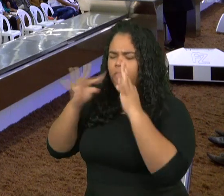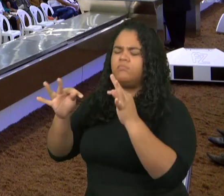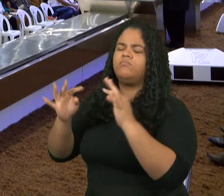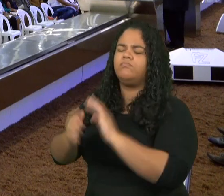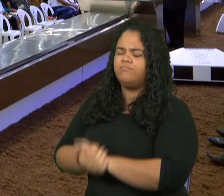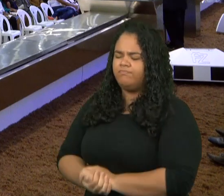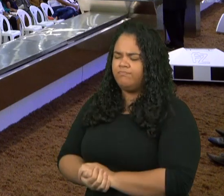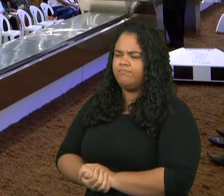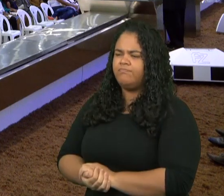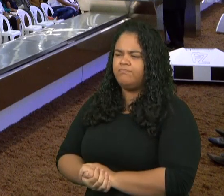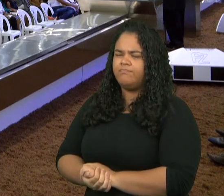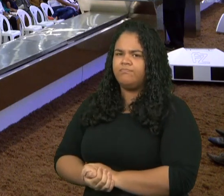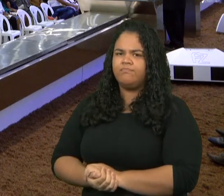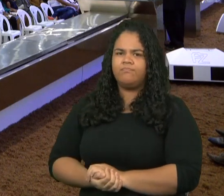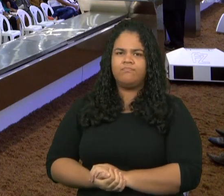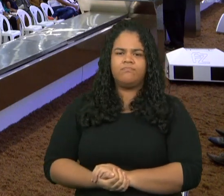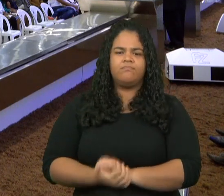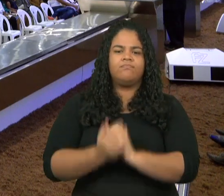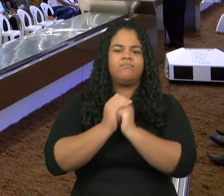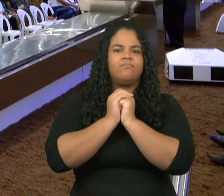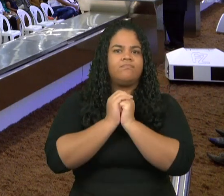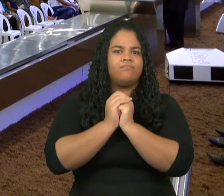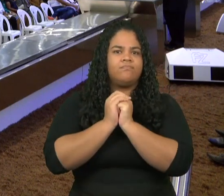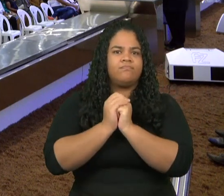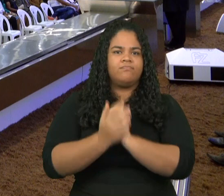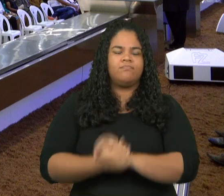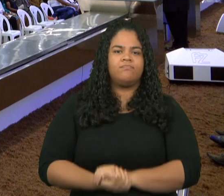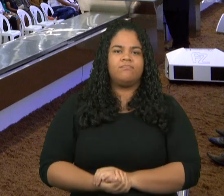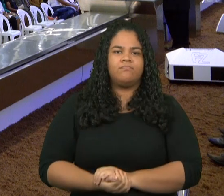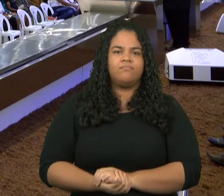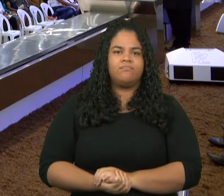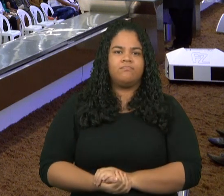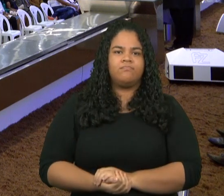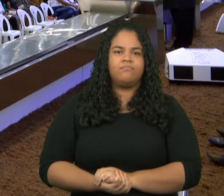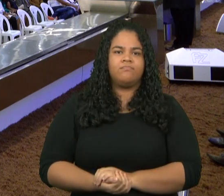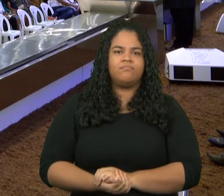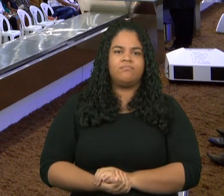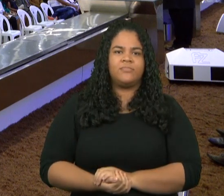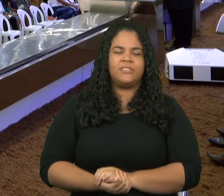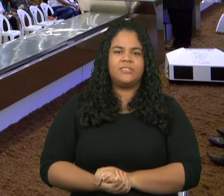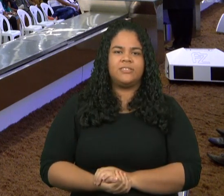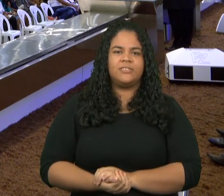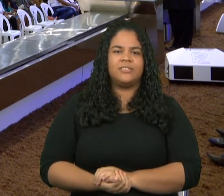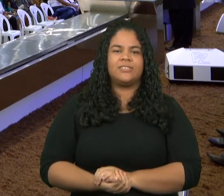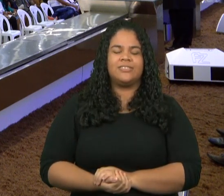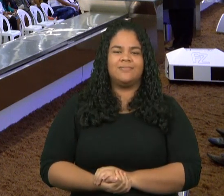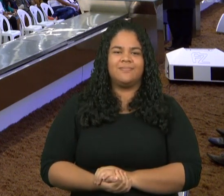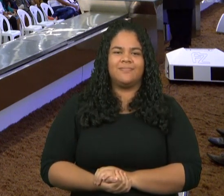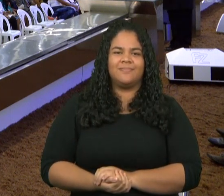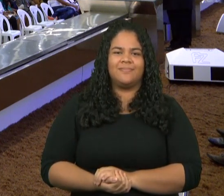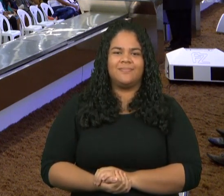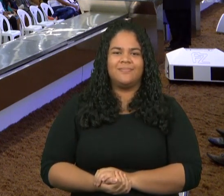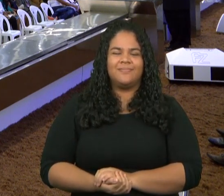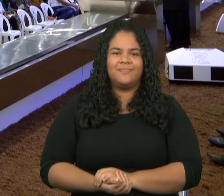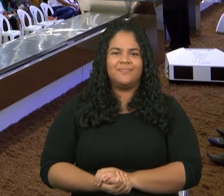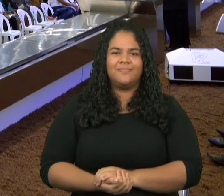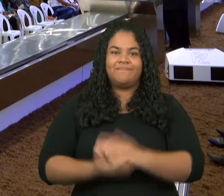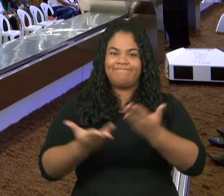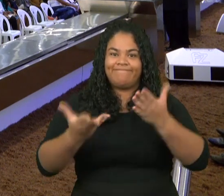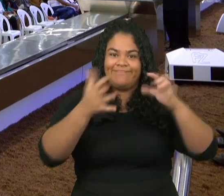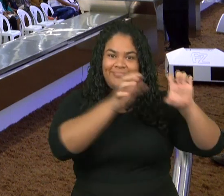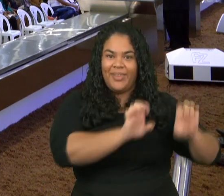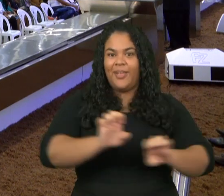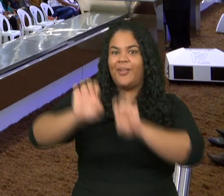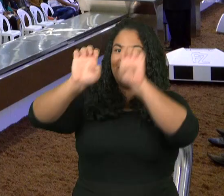testemunhas amém irmãos então Enoque andava com Deus tinha